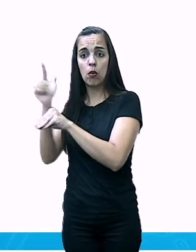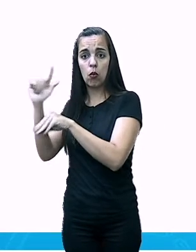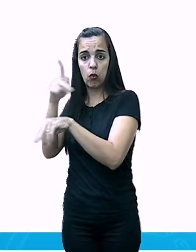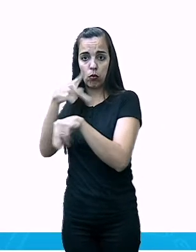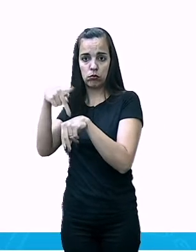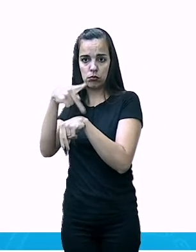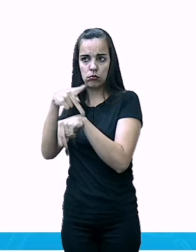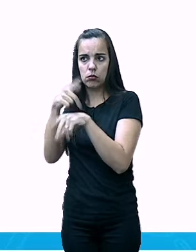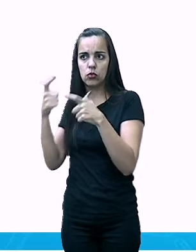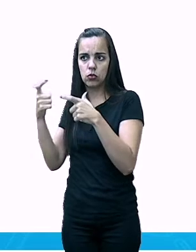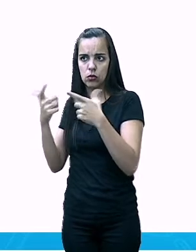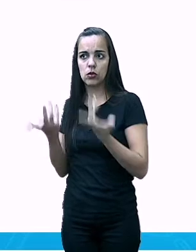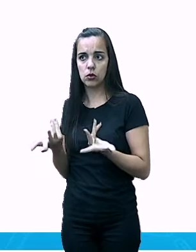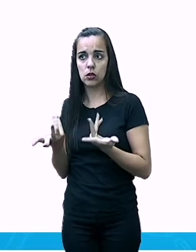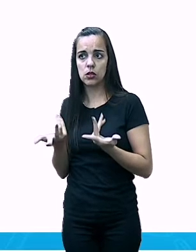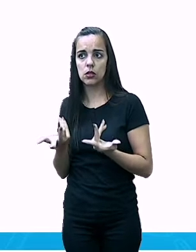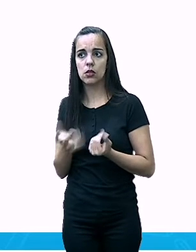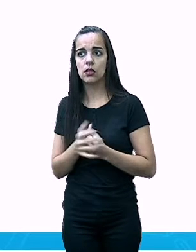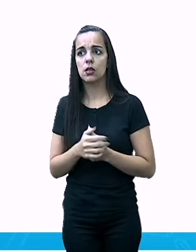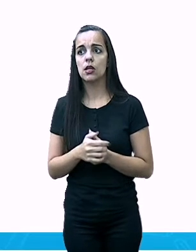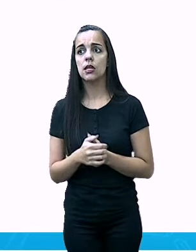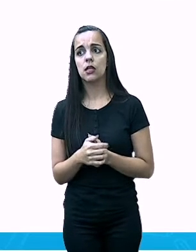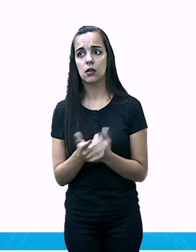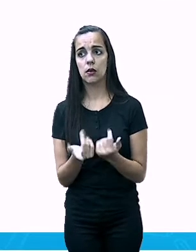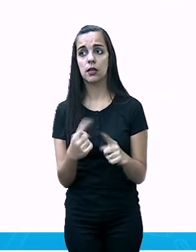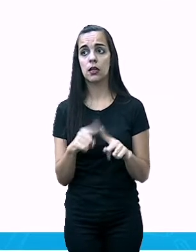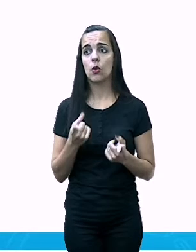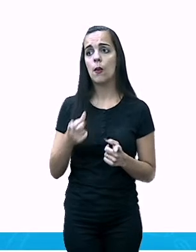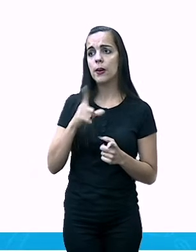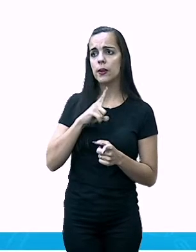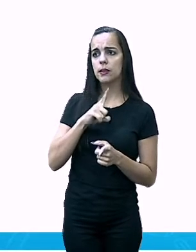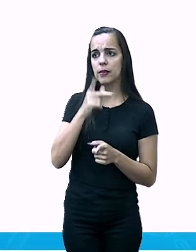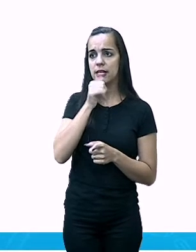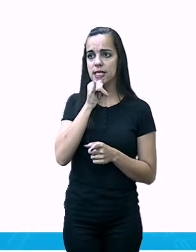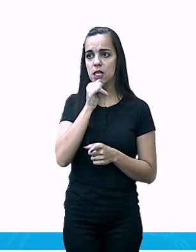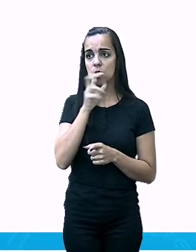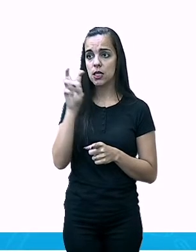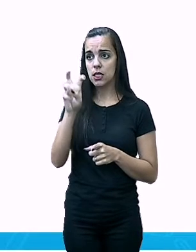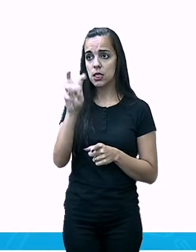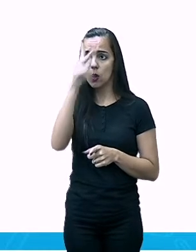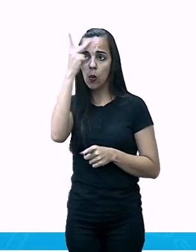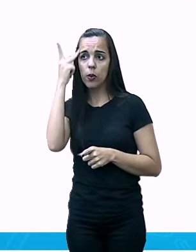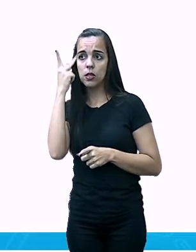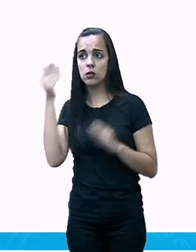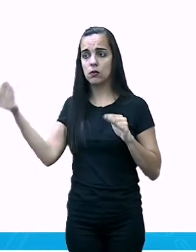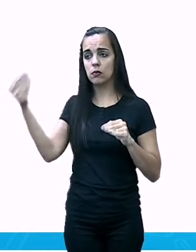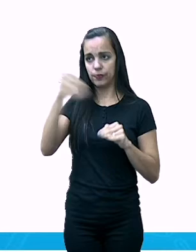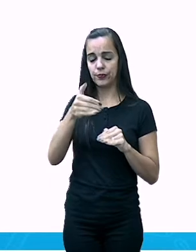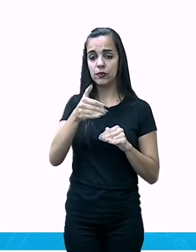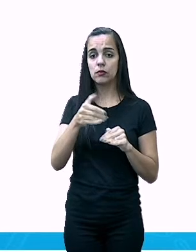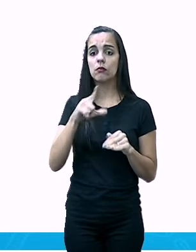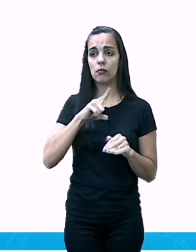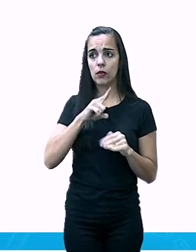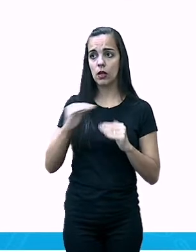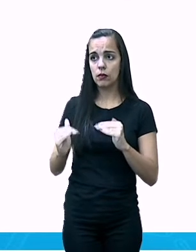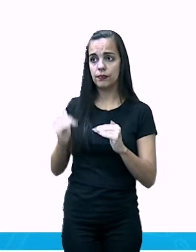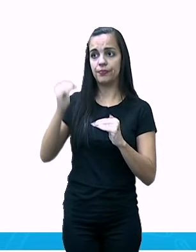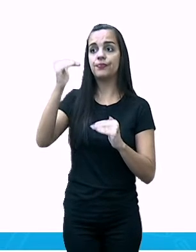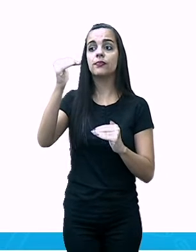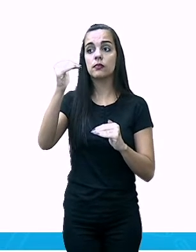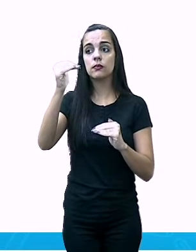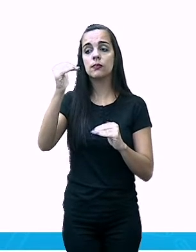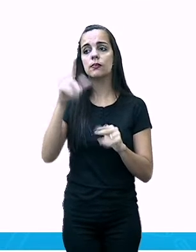entrou 100, entrou 5 pessoas a mais. Então, nós tivemos um crescimento positivo